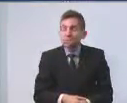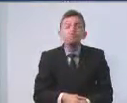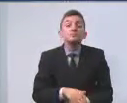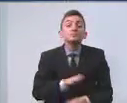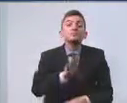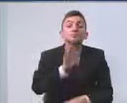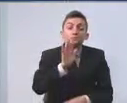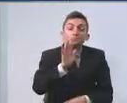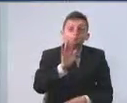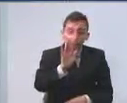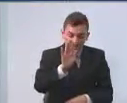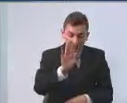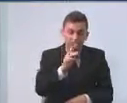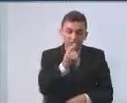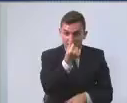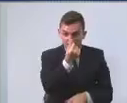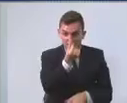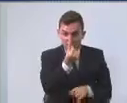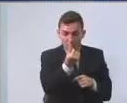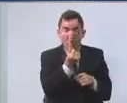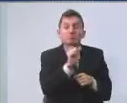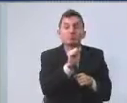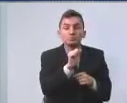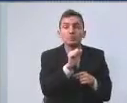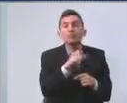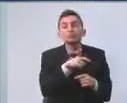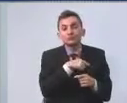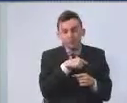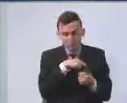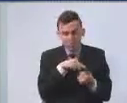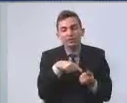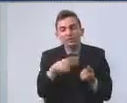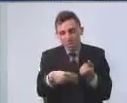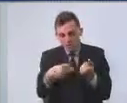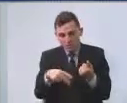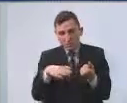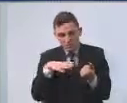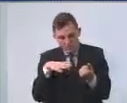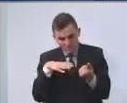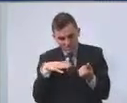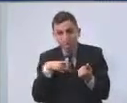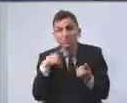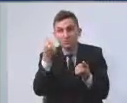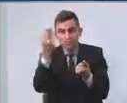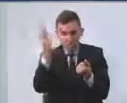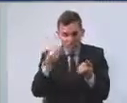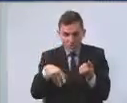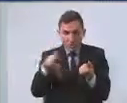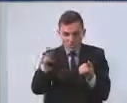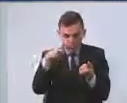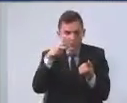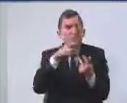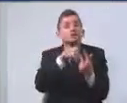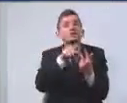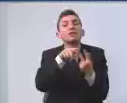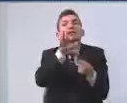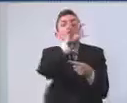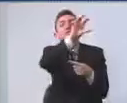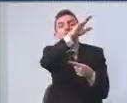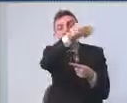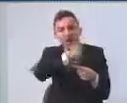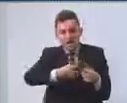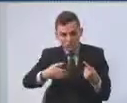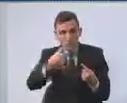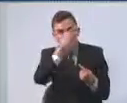contudo, podendo ser compostos com recursos municipais, recursos estaduais e recursos